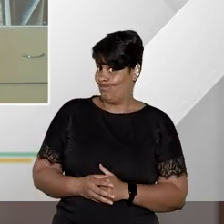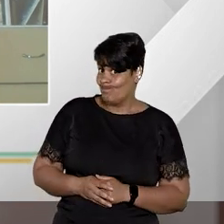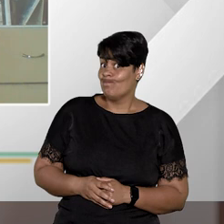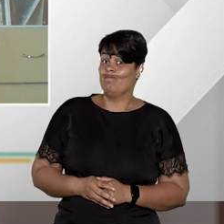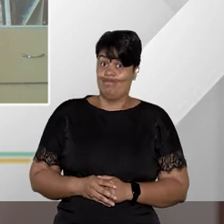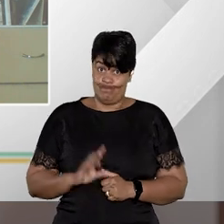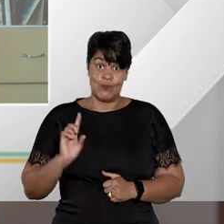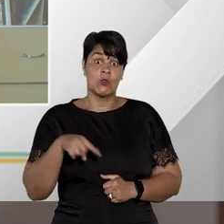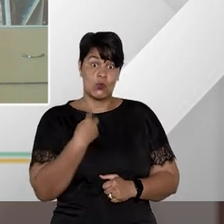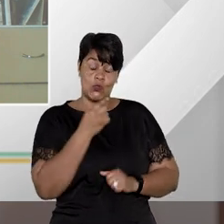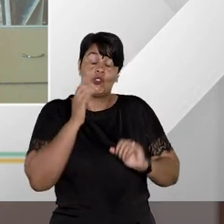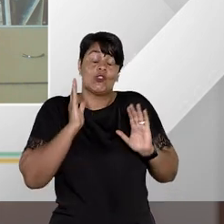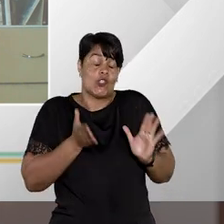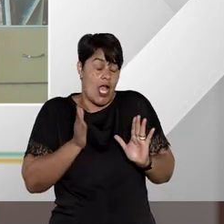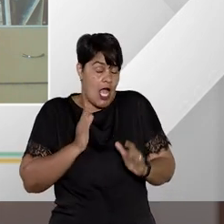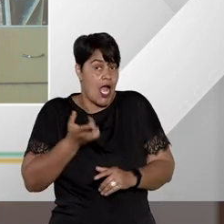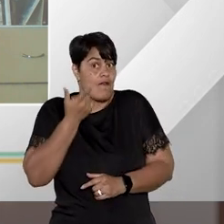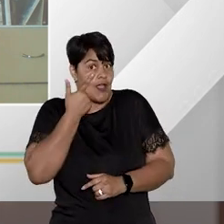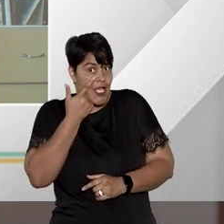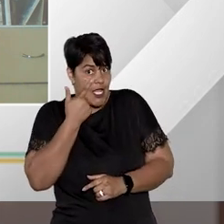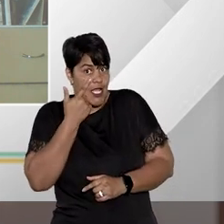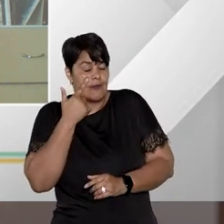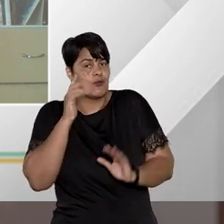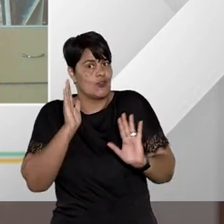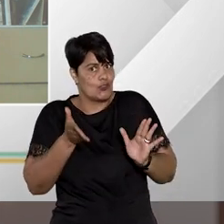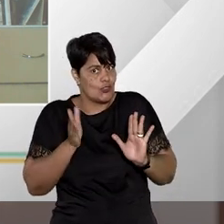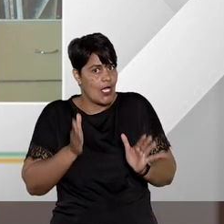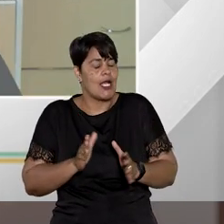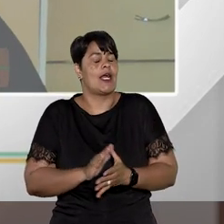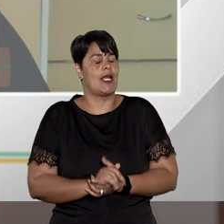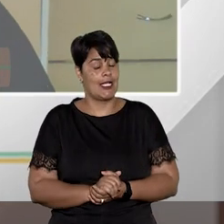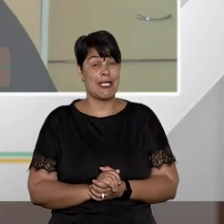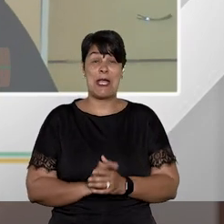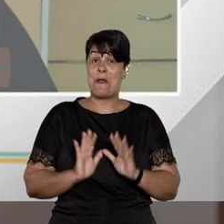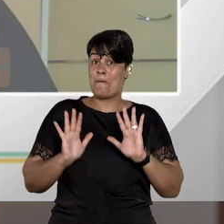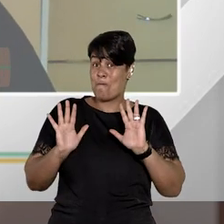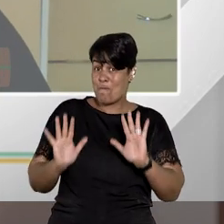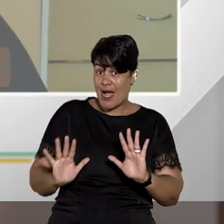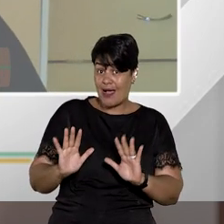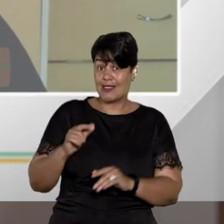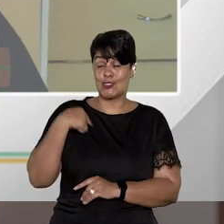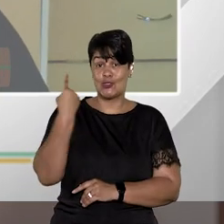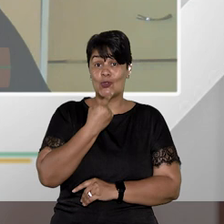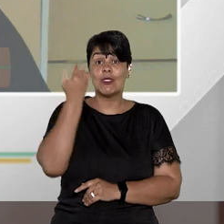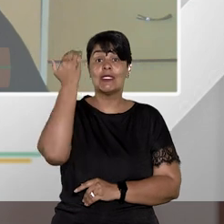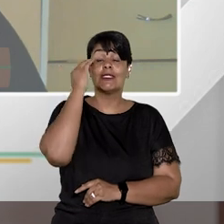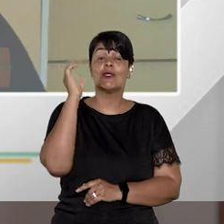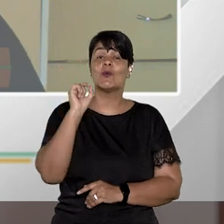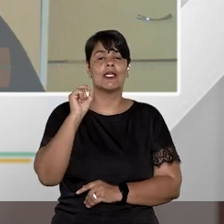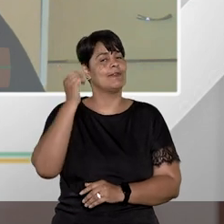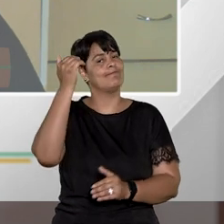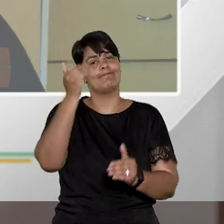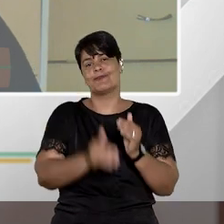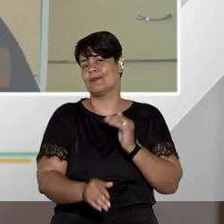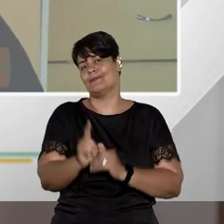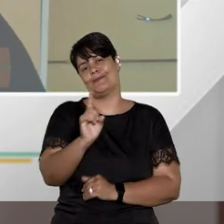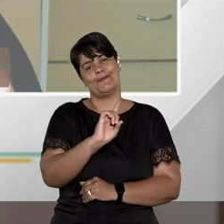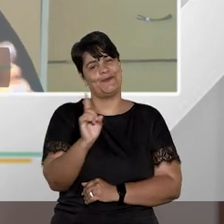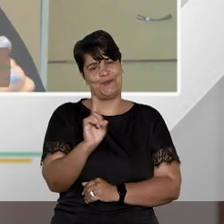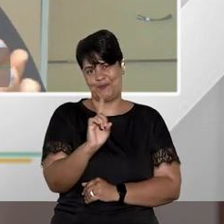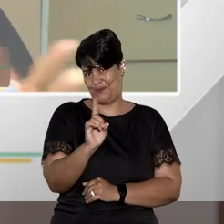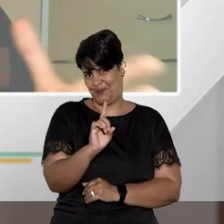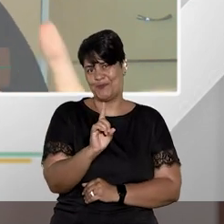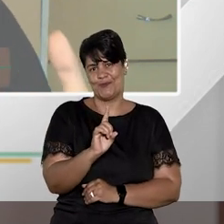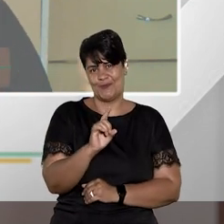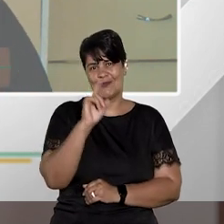viu isso aí em algumas decisões da jurisprudência mas o que se entendeu é que não é cabível de novo a